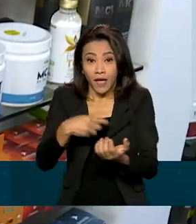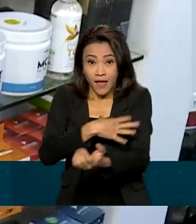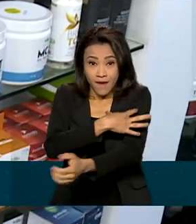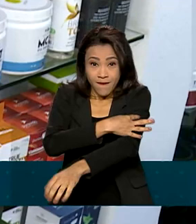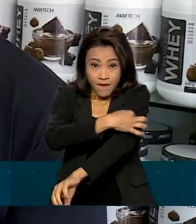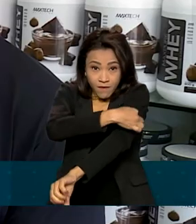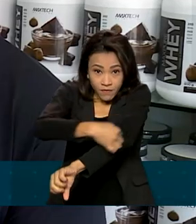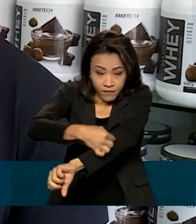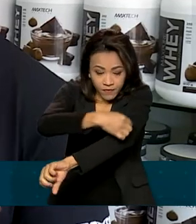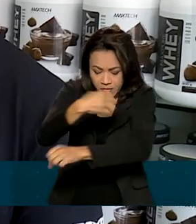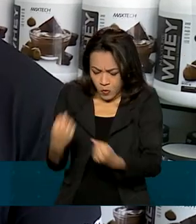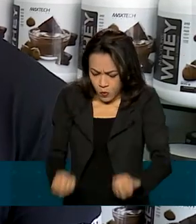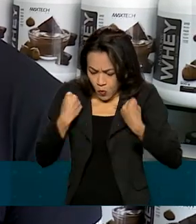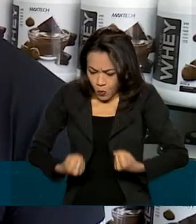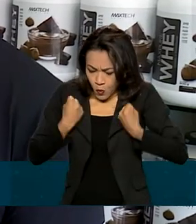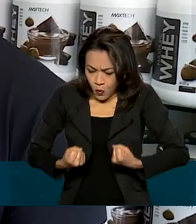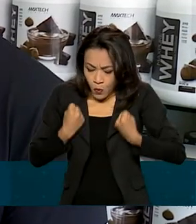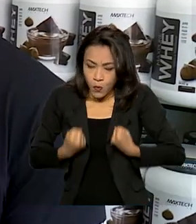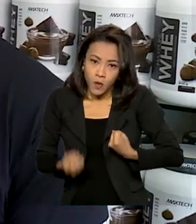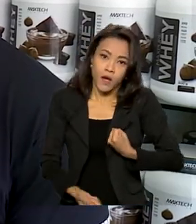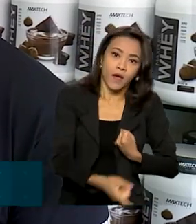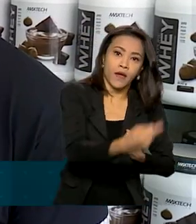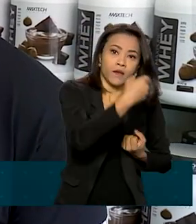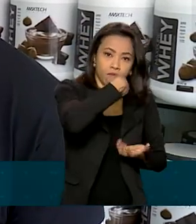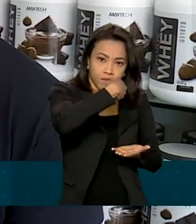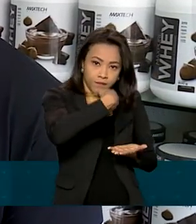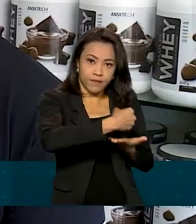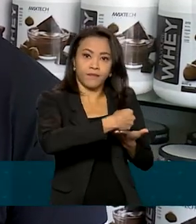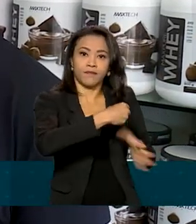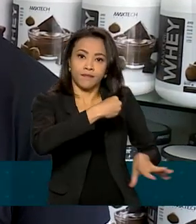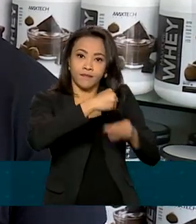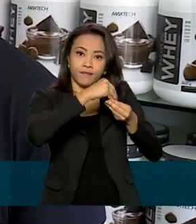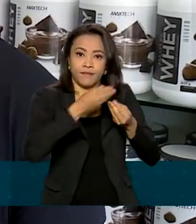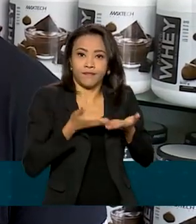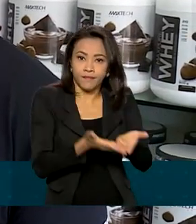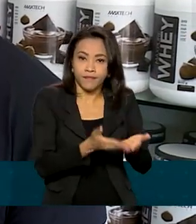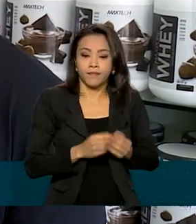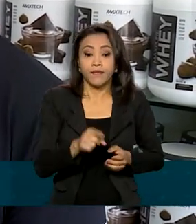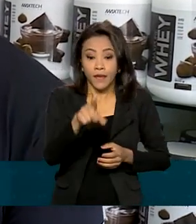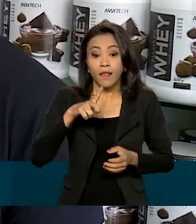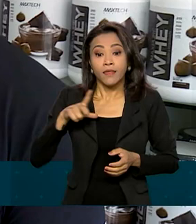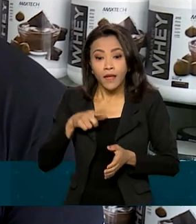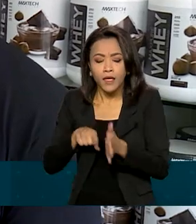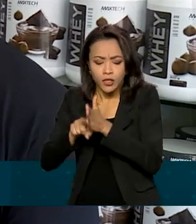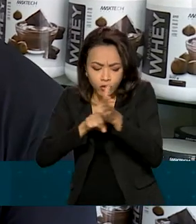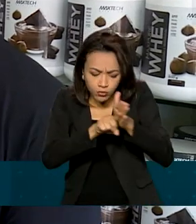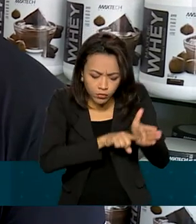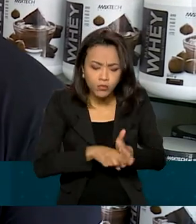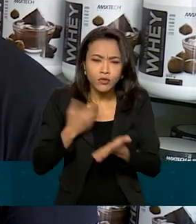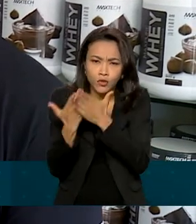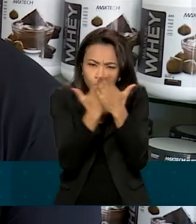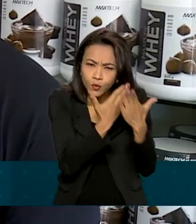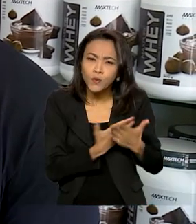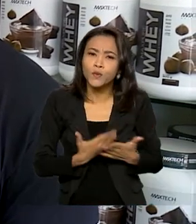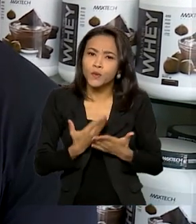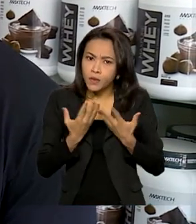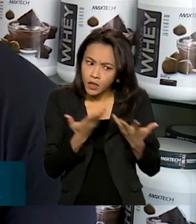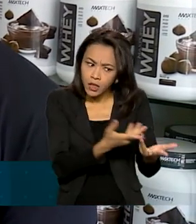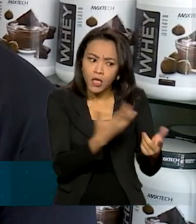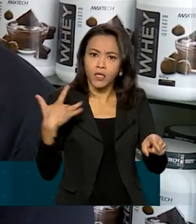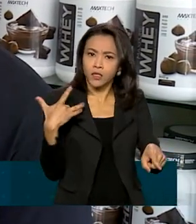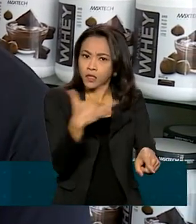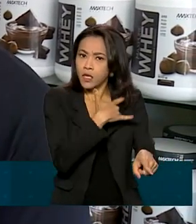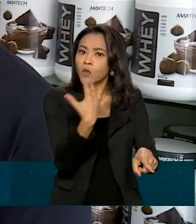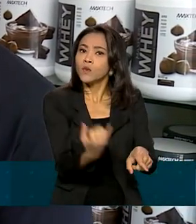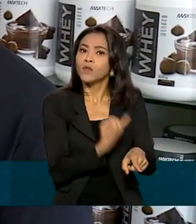após o treino. Cada vez mais, tem mais estudos científicos comprovando a eficácia deles na saúde.